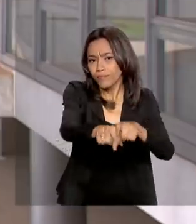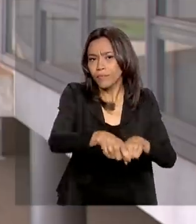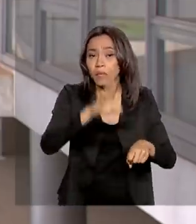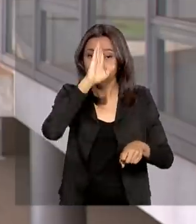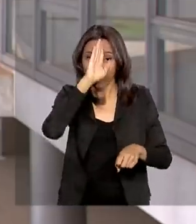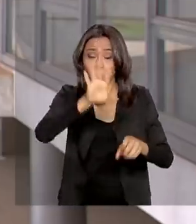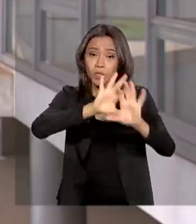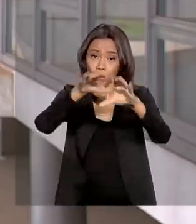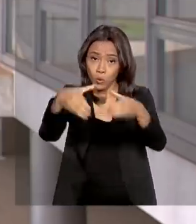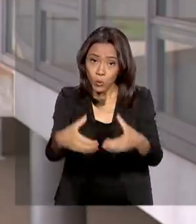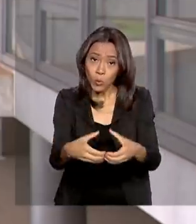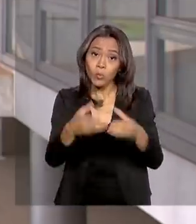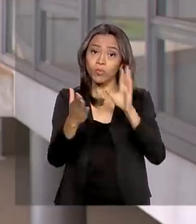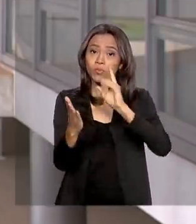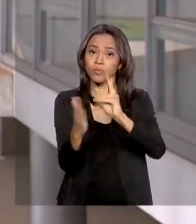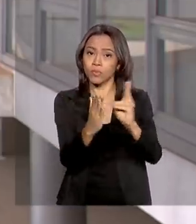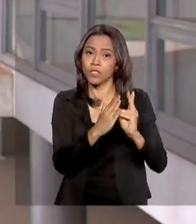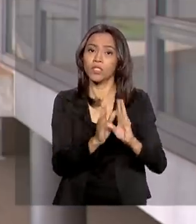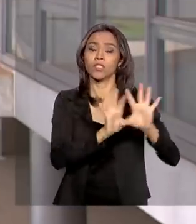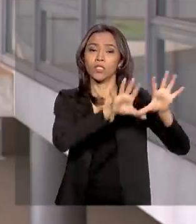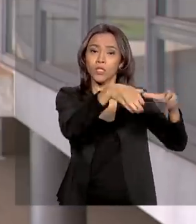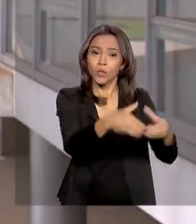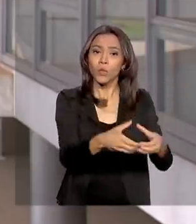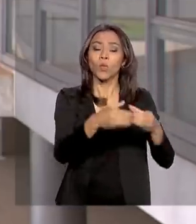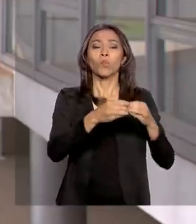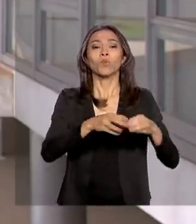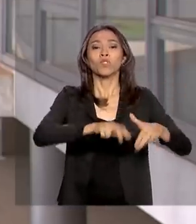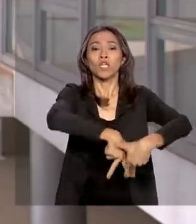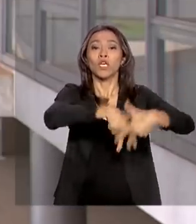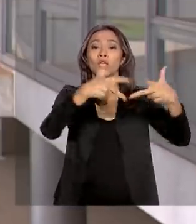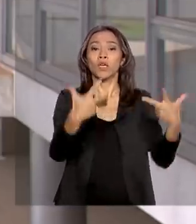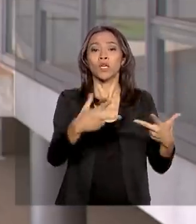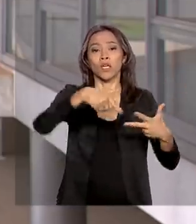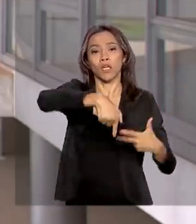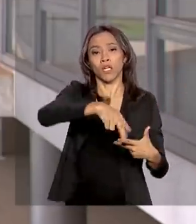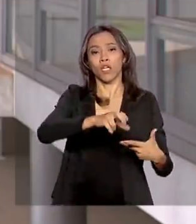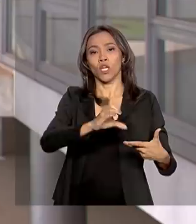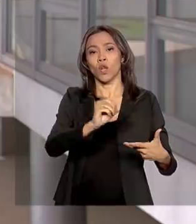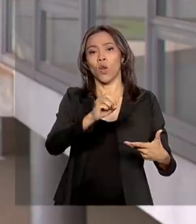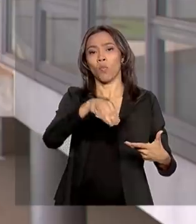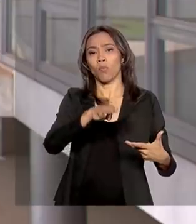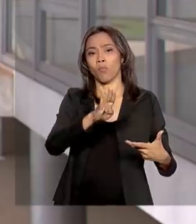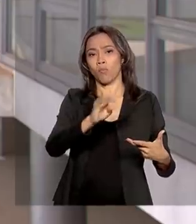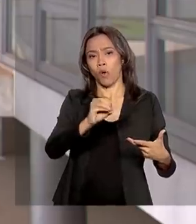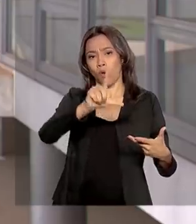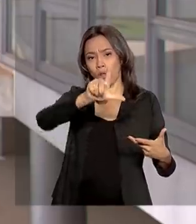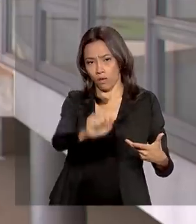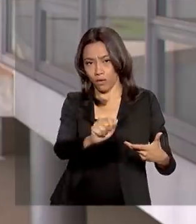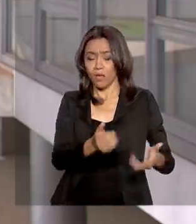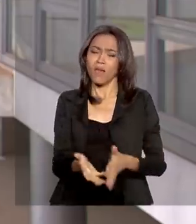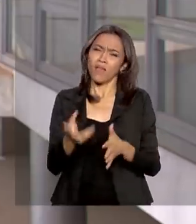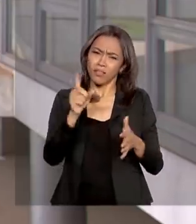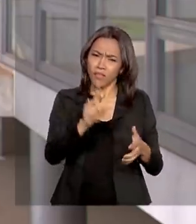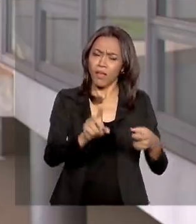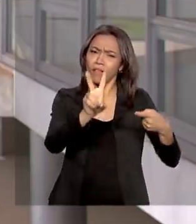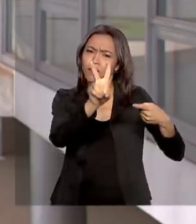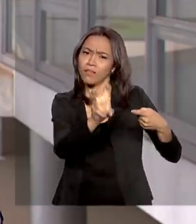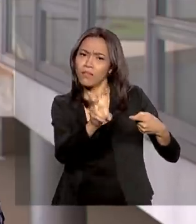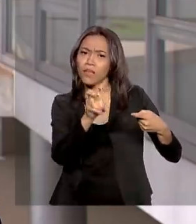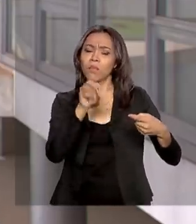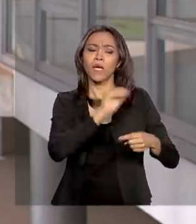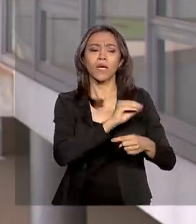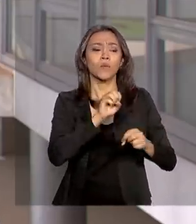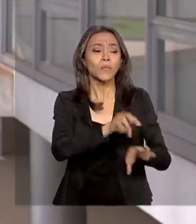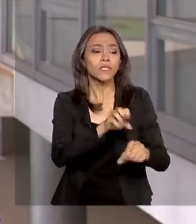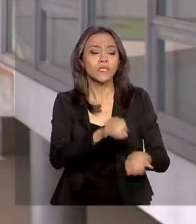também de assentamentos. A ideia é que até 2038 sejam realizadas ações que vão desde a educação ambiental até o tratamento,